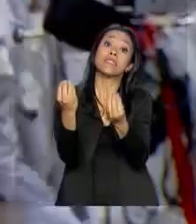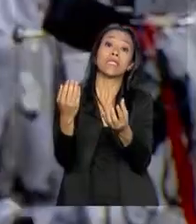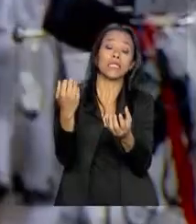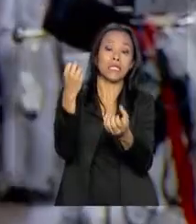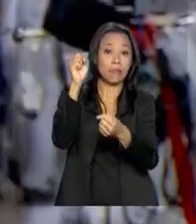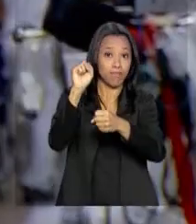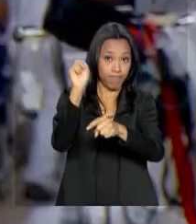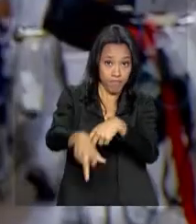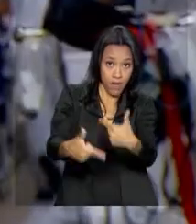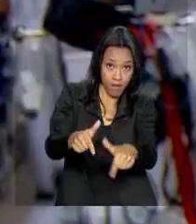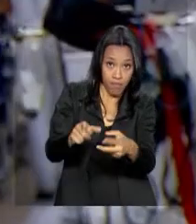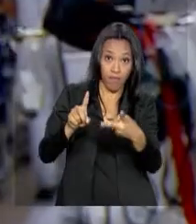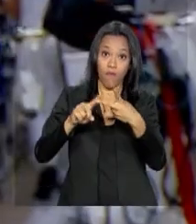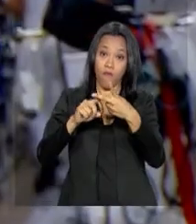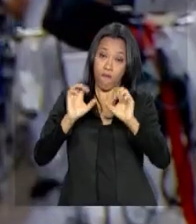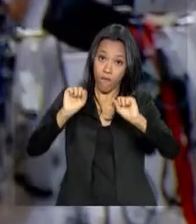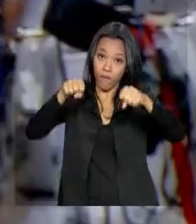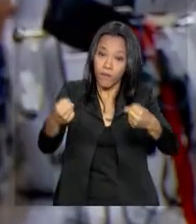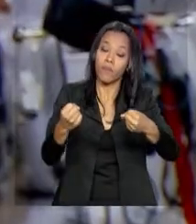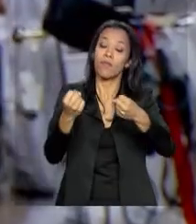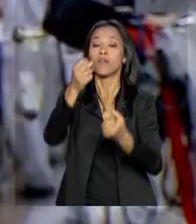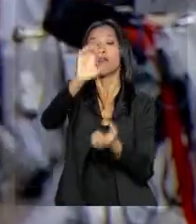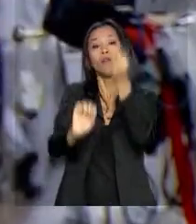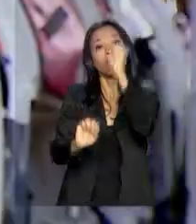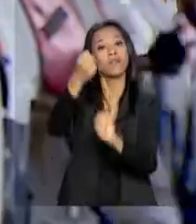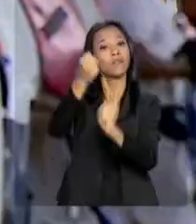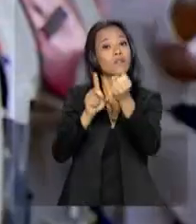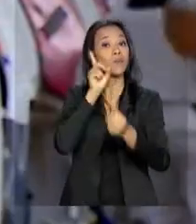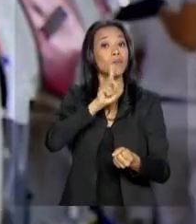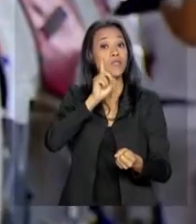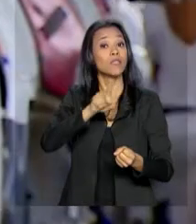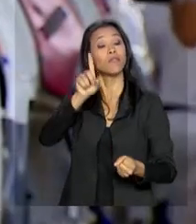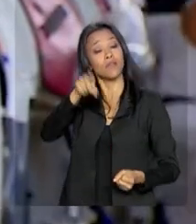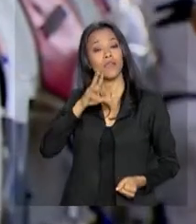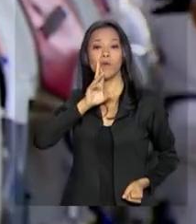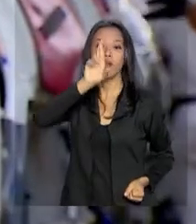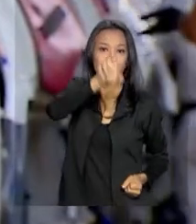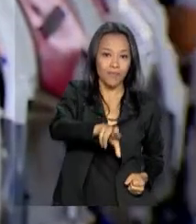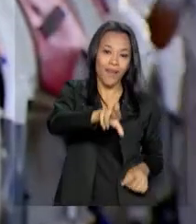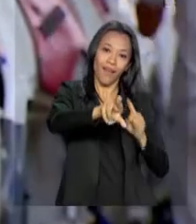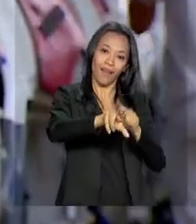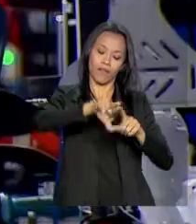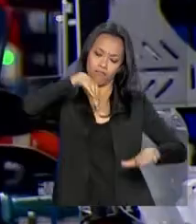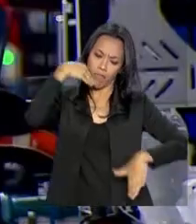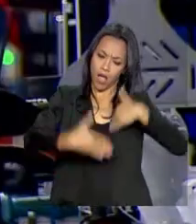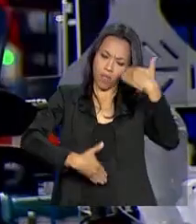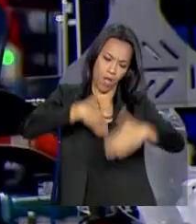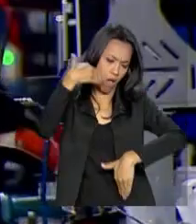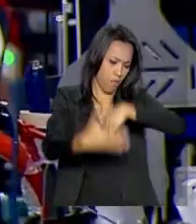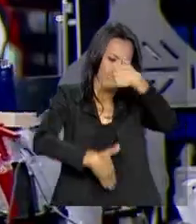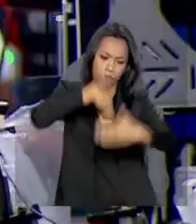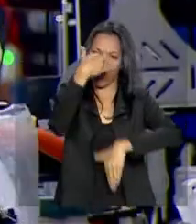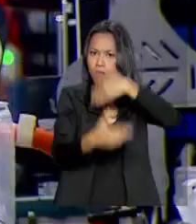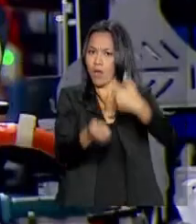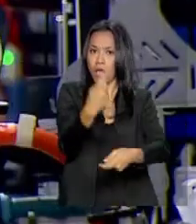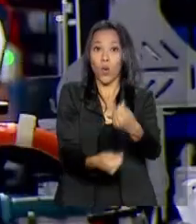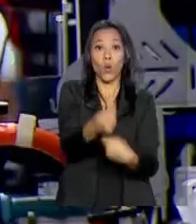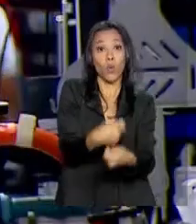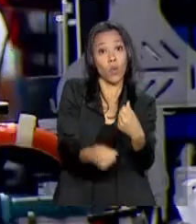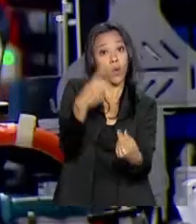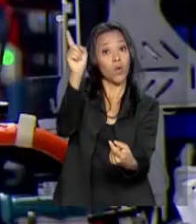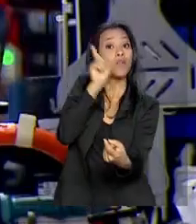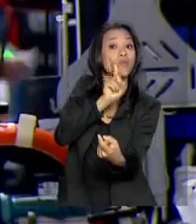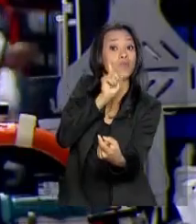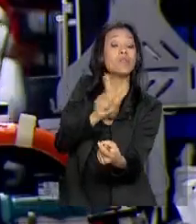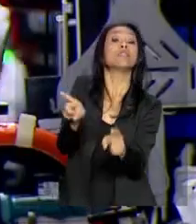a indústria norte-americana e ter como resultado o crescimento econômico dos Estados Unidos e também